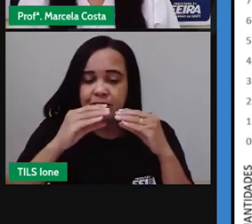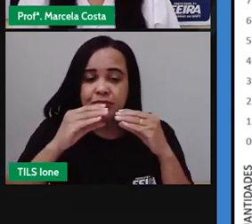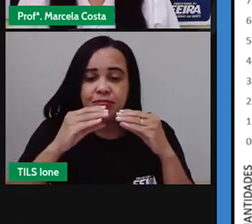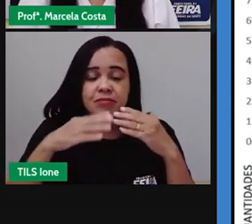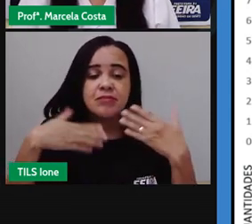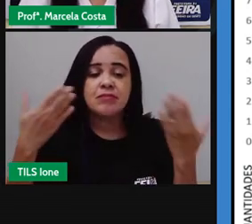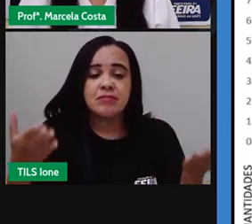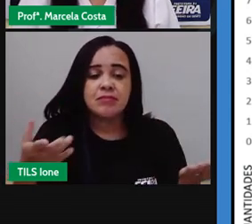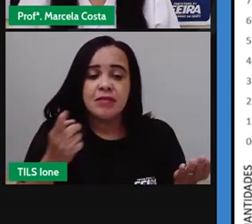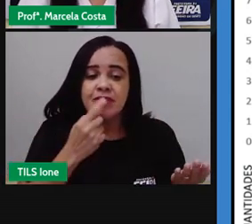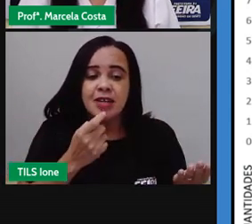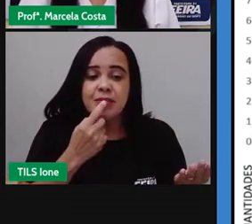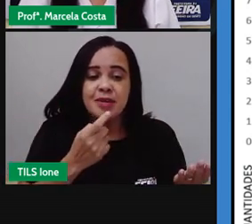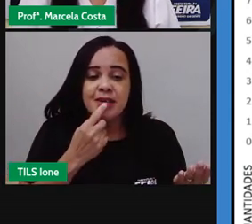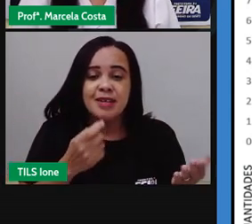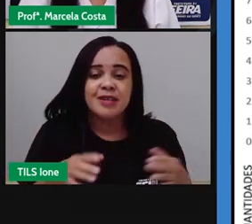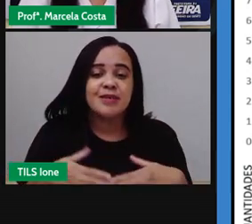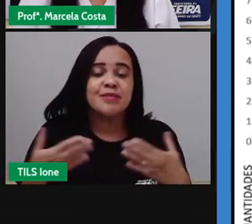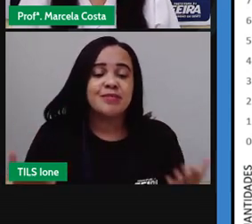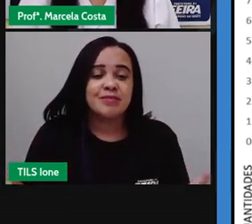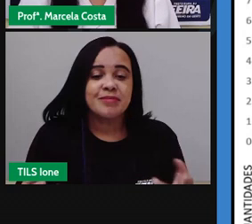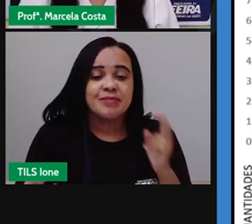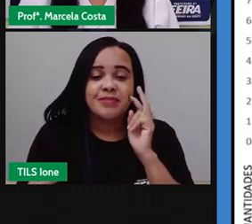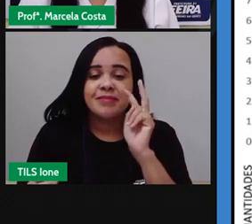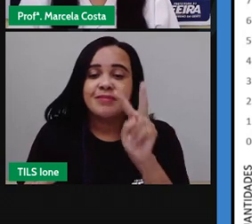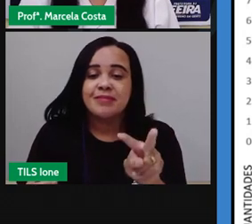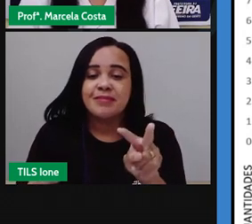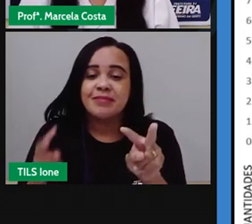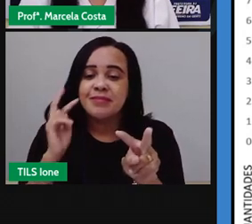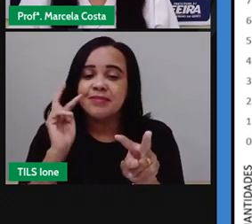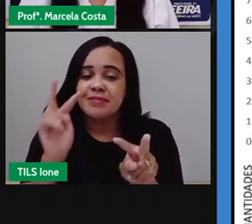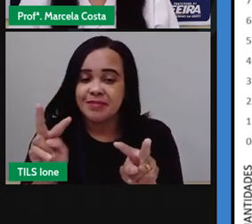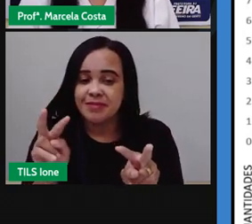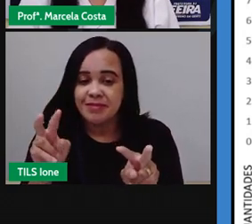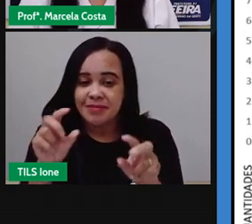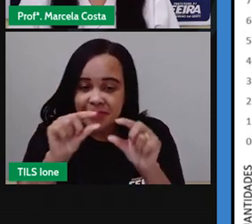conseguiu descobrir olha observando as barras